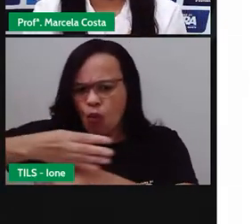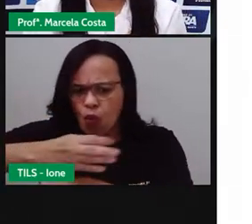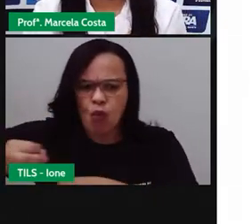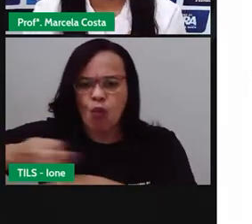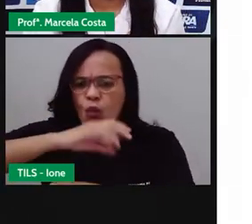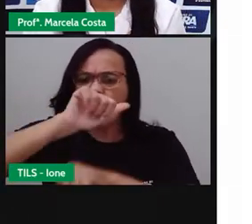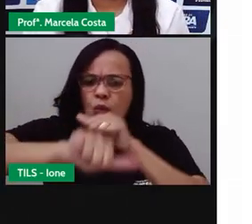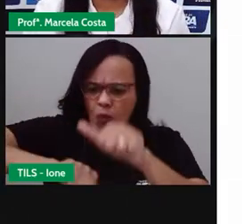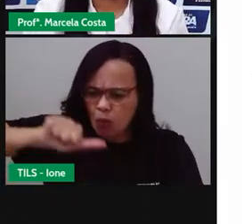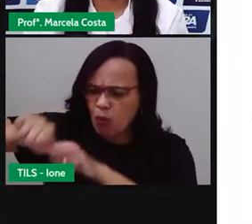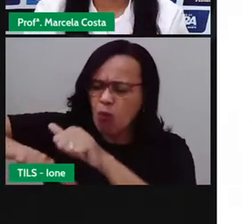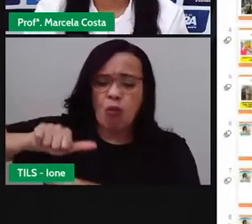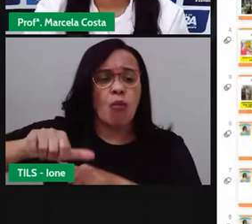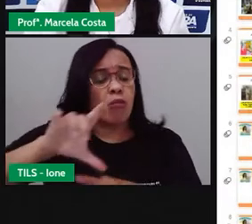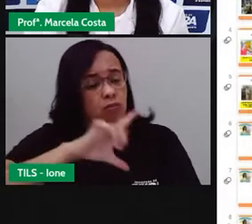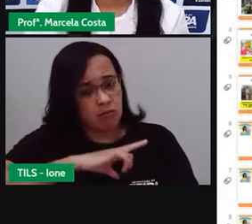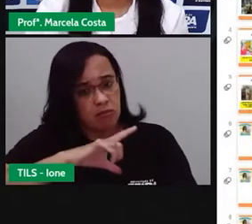tempo.